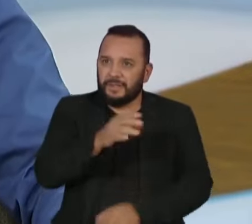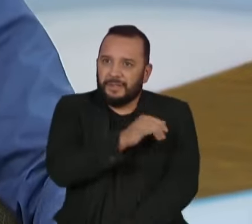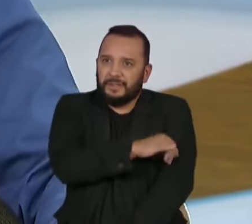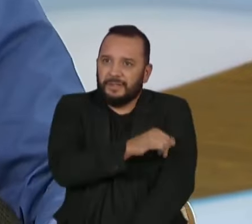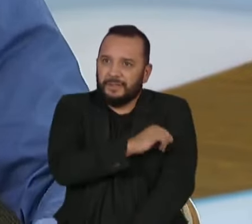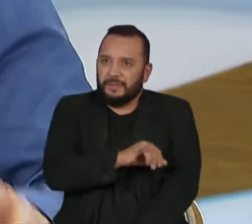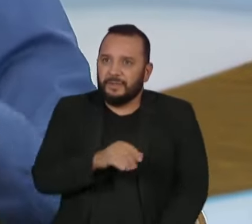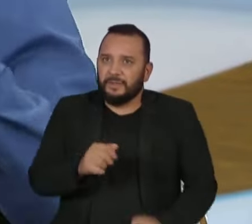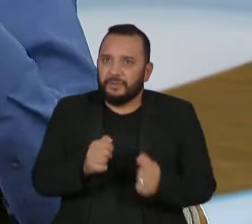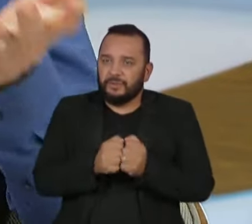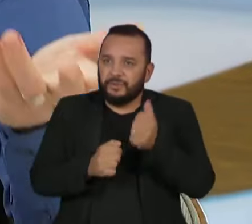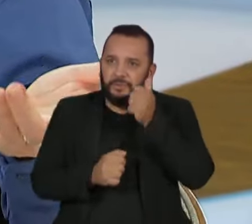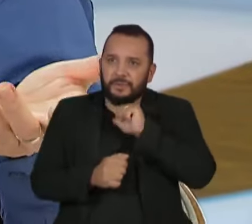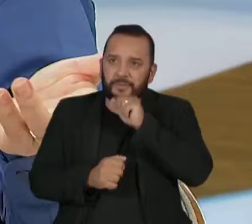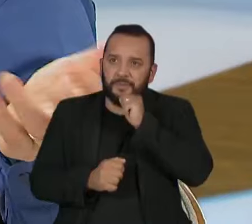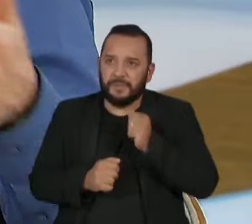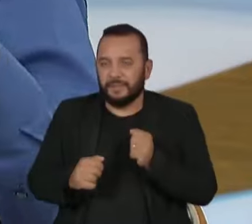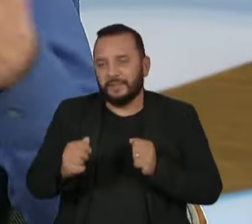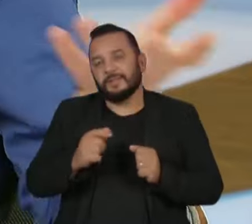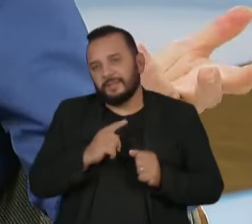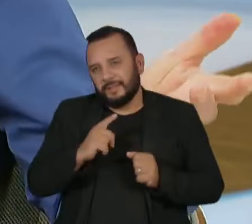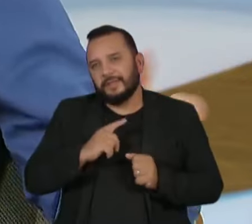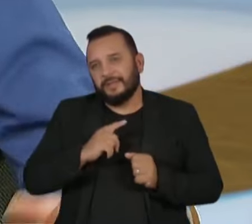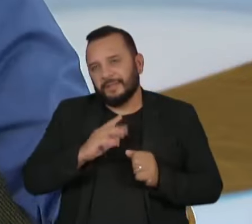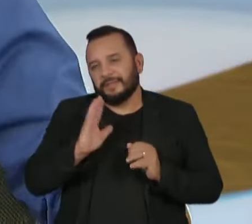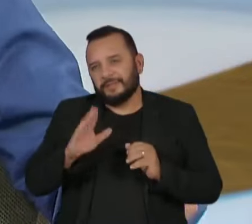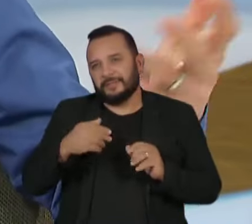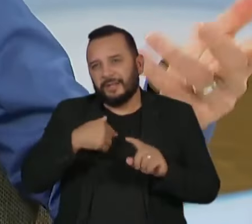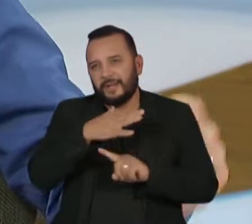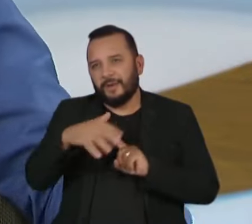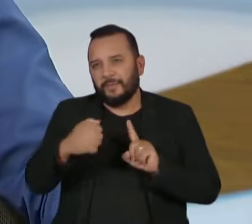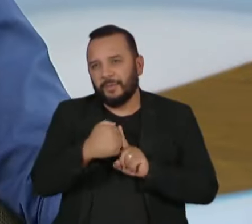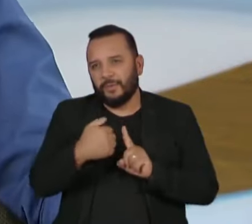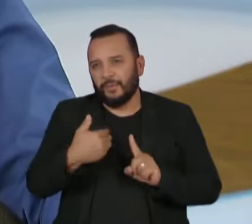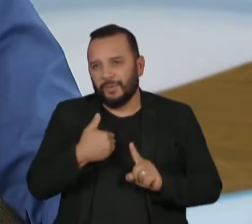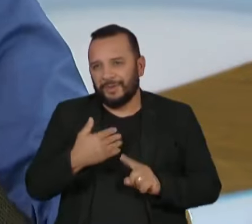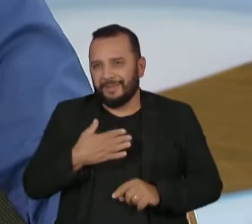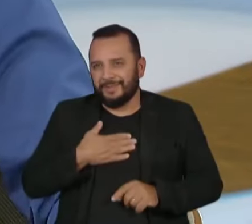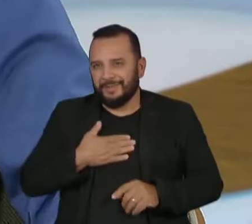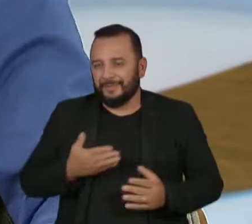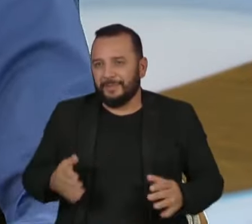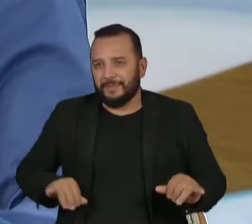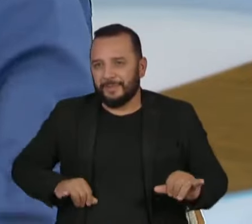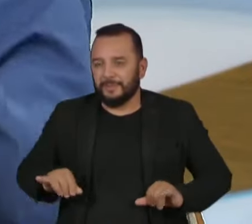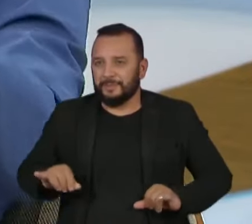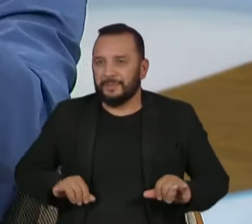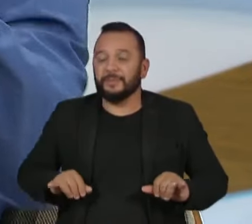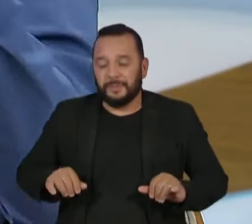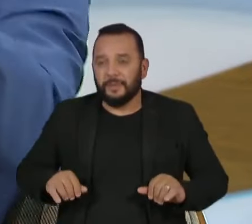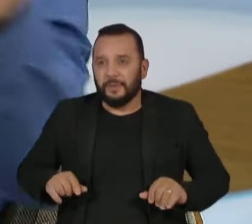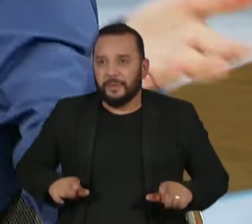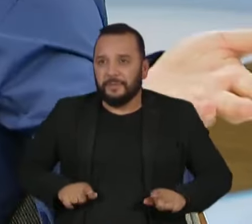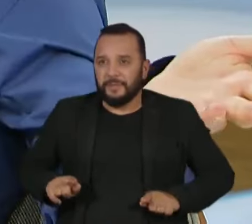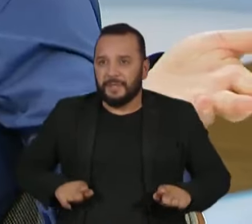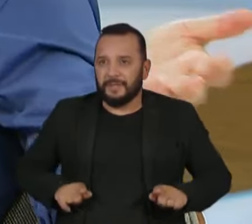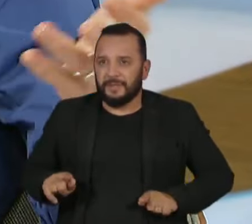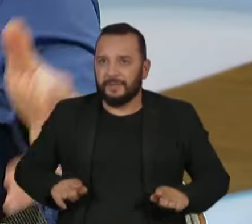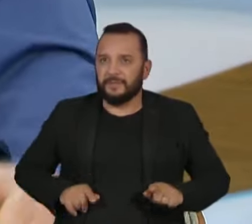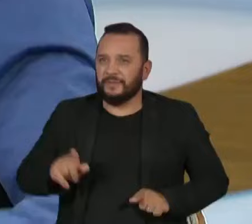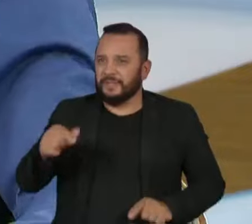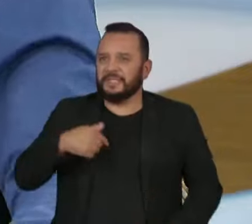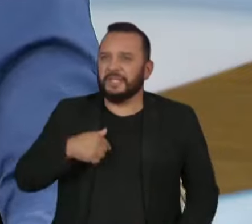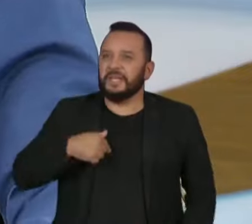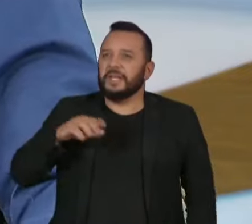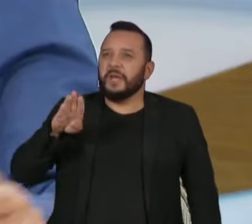no Rio, então sofrendo um bullying clássico dos meus primos, né? Que falavam assim, tu tem que ser Botafogo, pô!